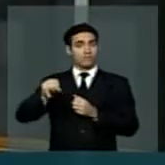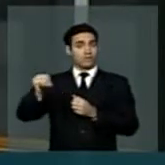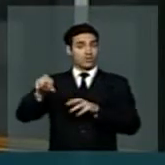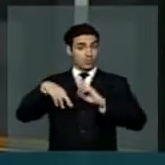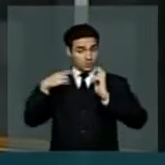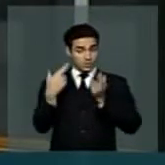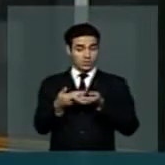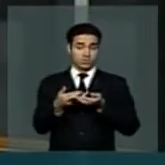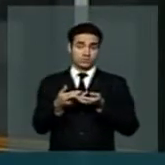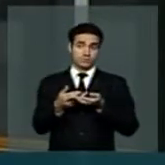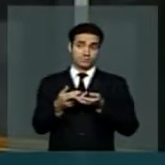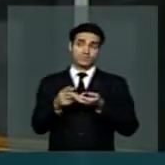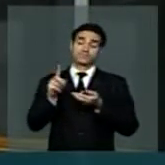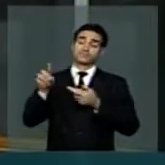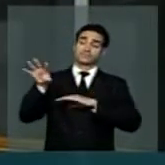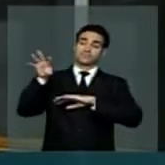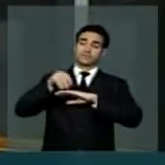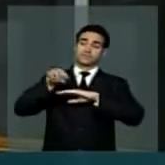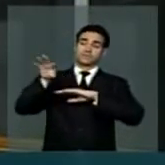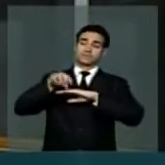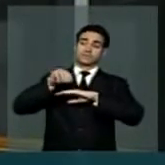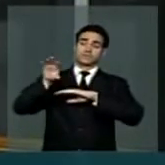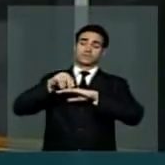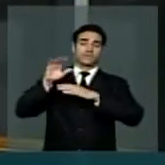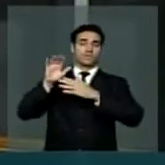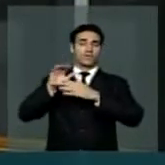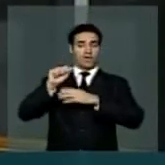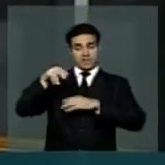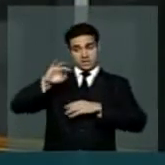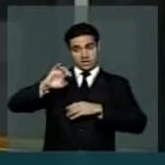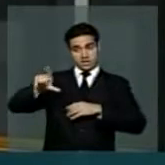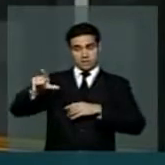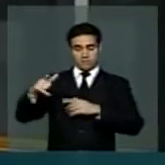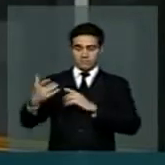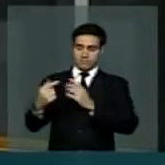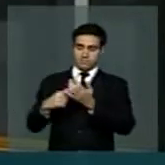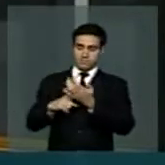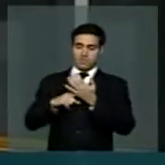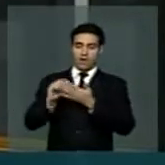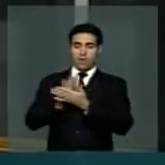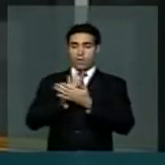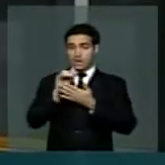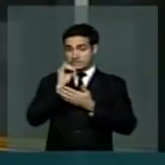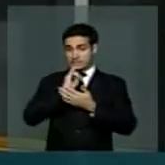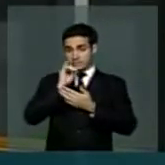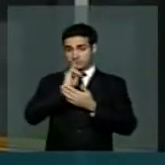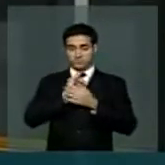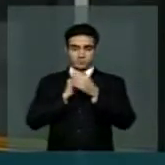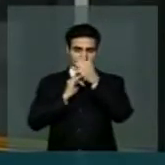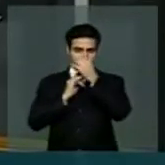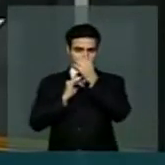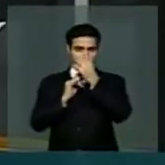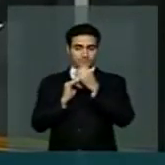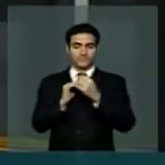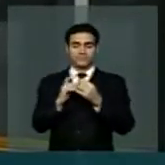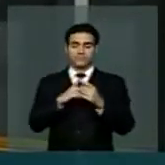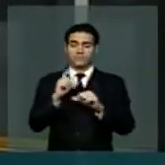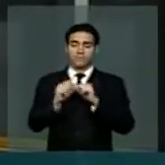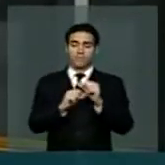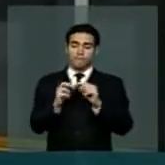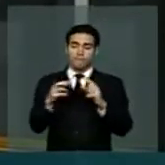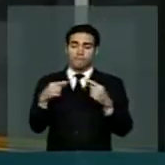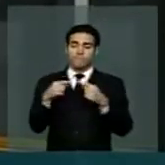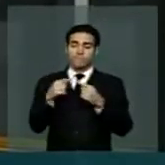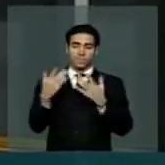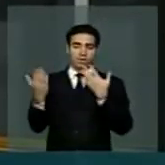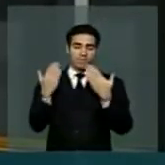colhemos alguns exemplos da própria ANEL, Sr. Presidente, que faz uma correlação, uma